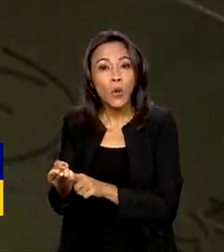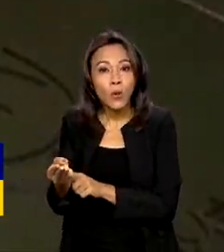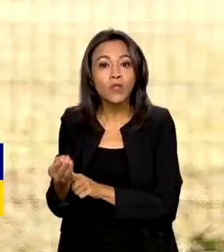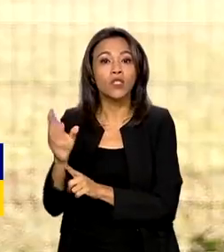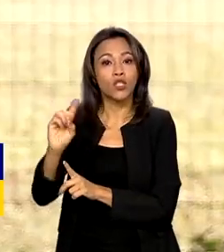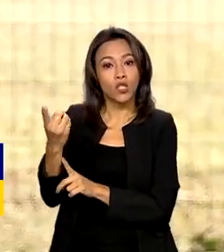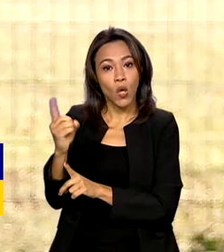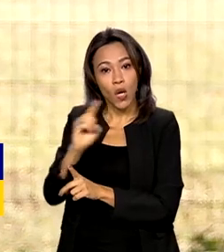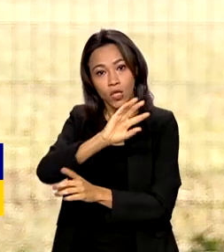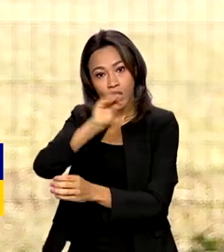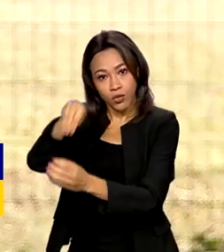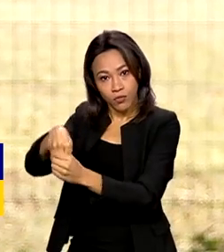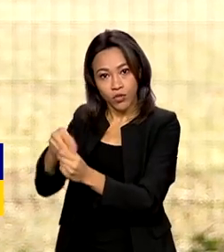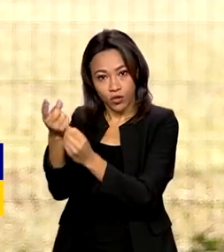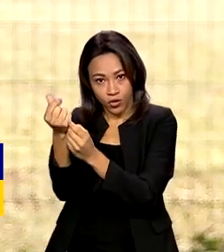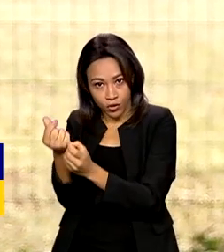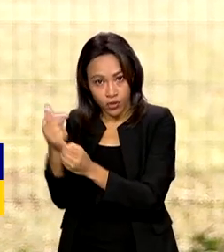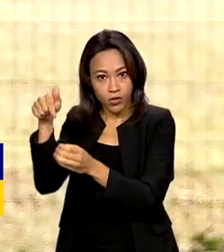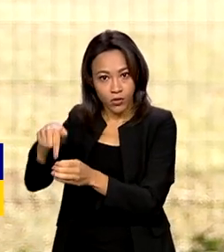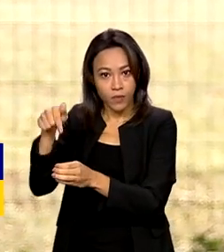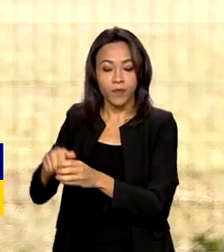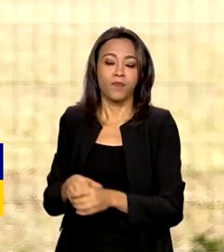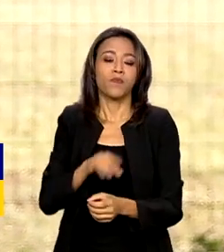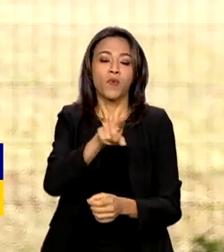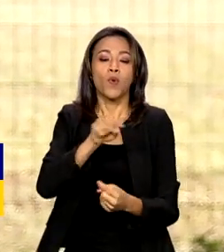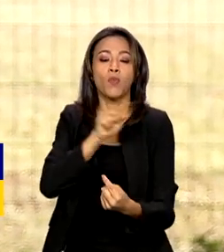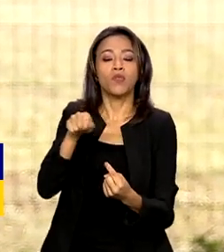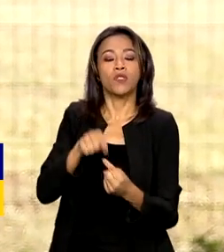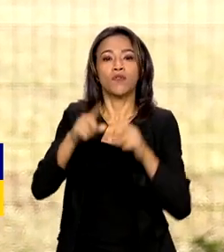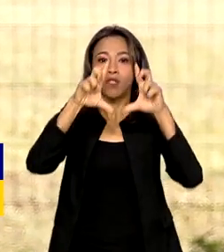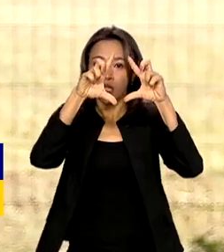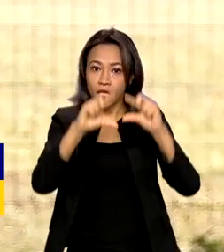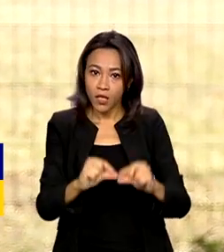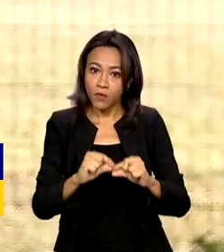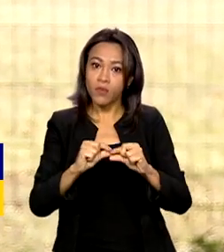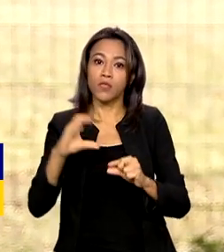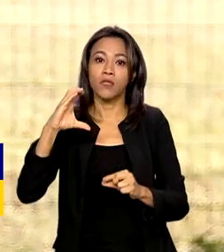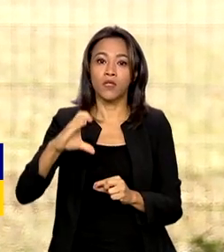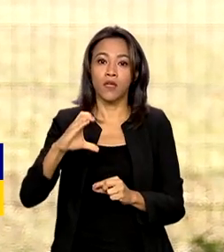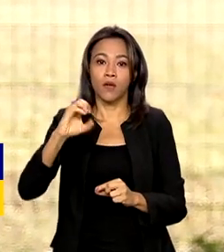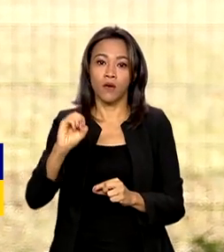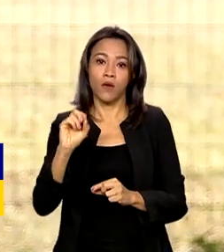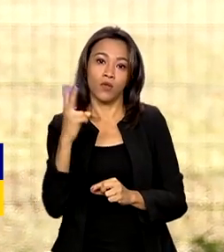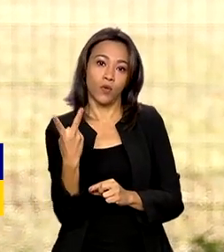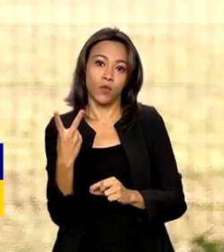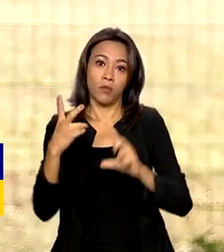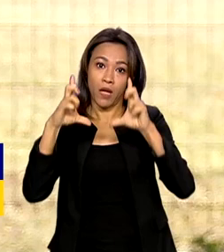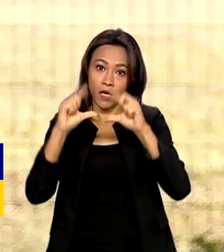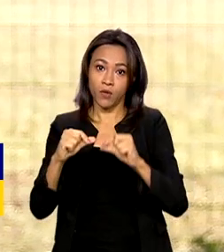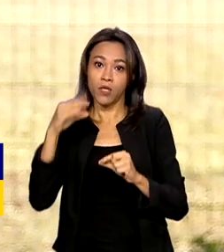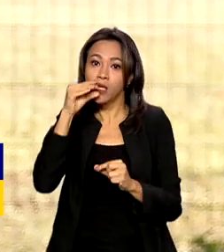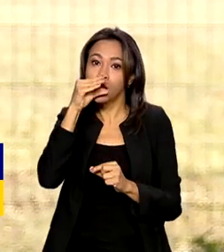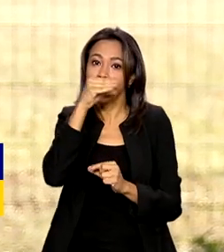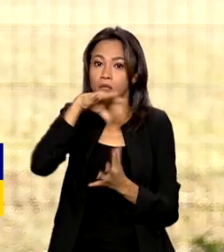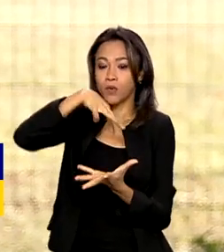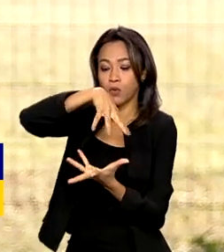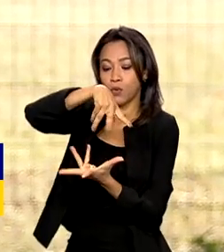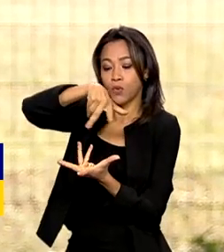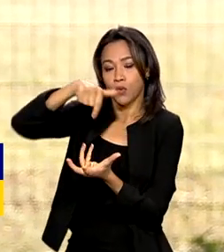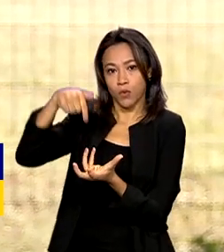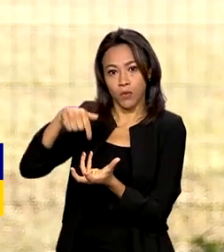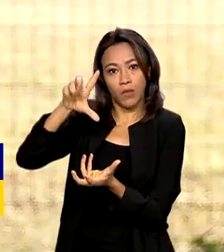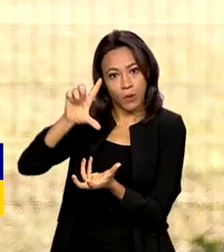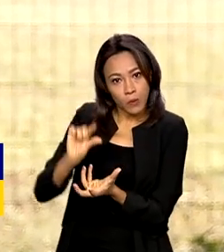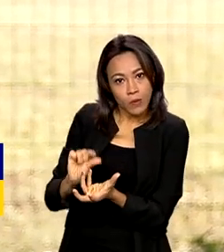fundo. Comprometido a reduzir as emissões de gases que provocam o efeito estufa, o Brasil começa a preparar a comunicação